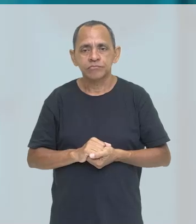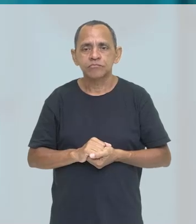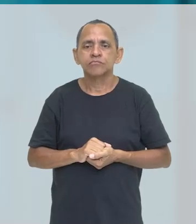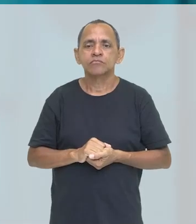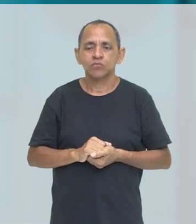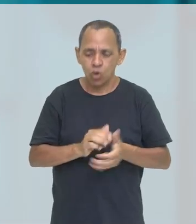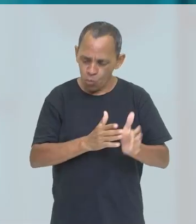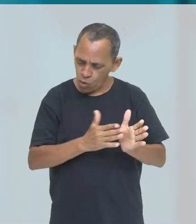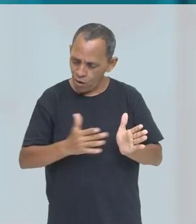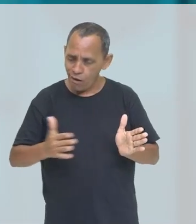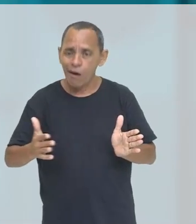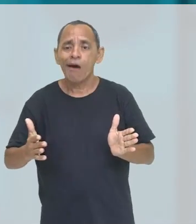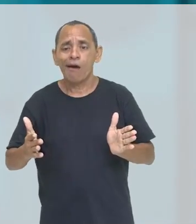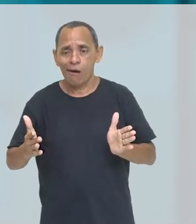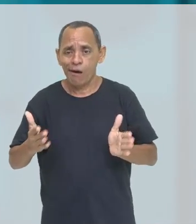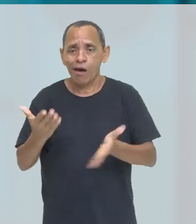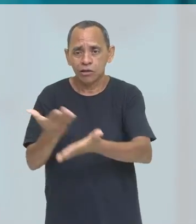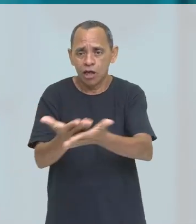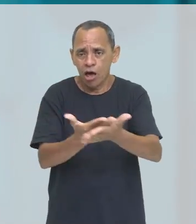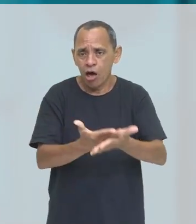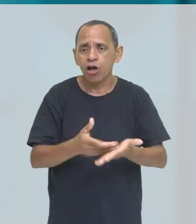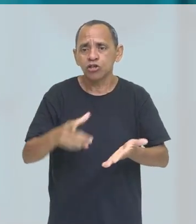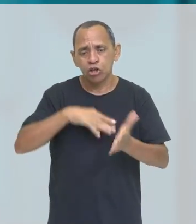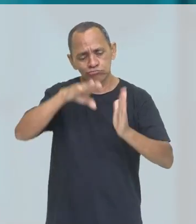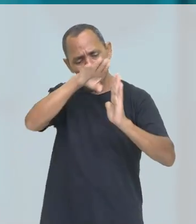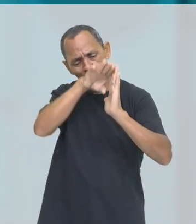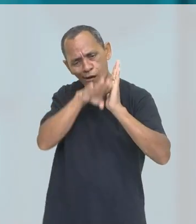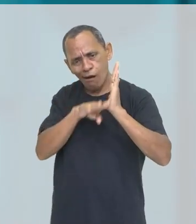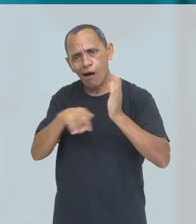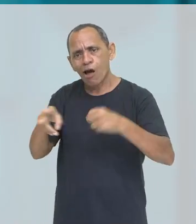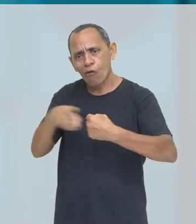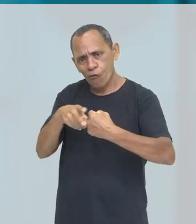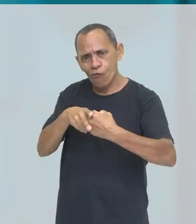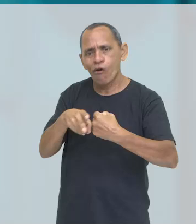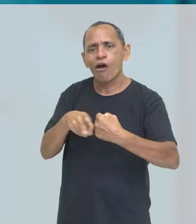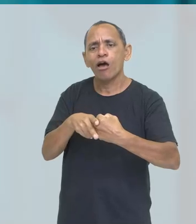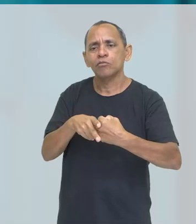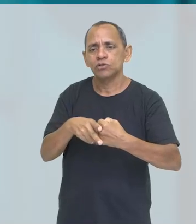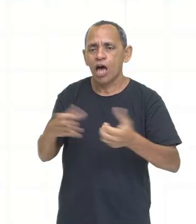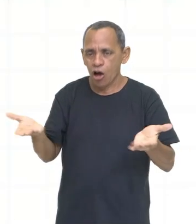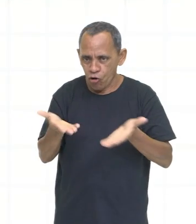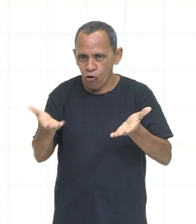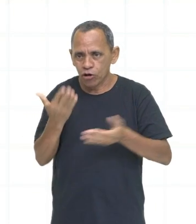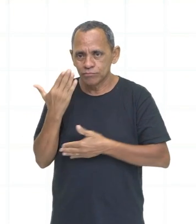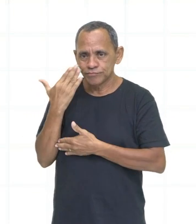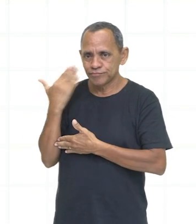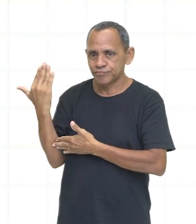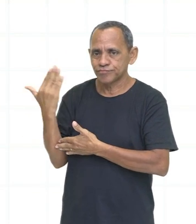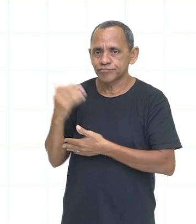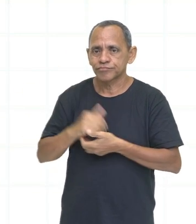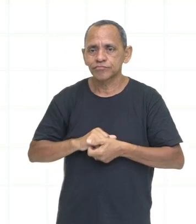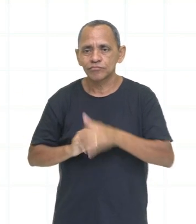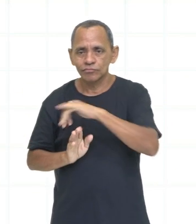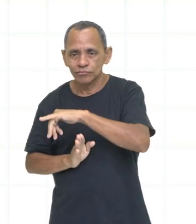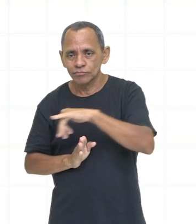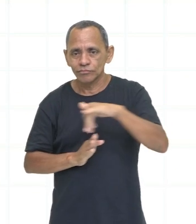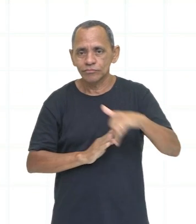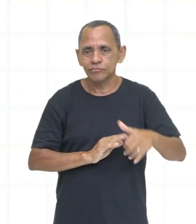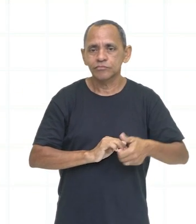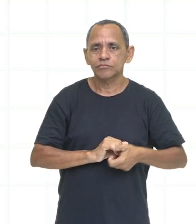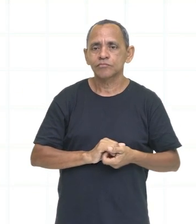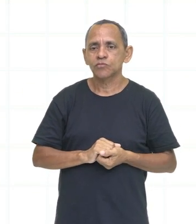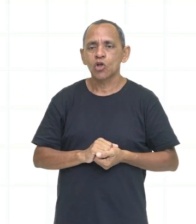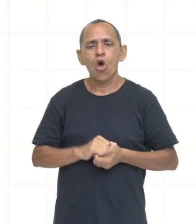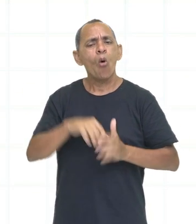nós vimos uma lista de verbos e agora que a gente vai explorar, né? De forma mais concisa todos eles. Vamos lá? Então, tenho nossa